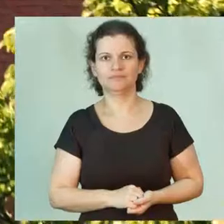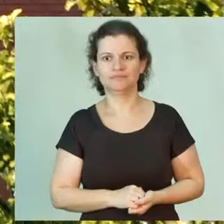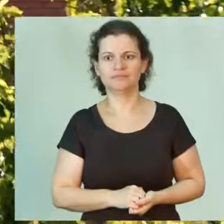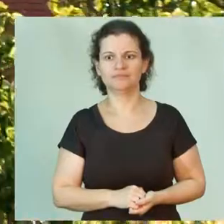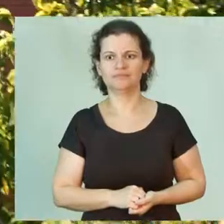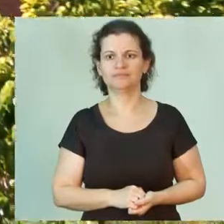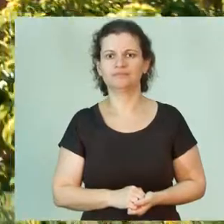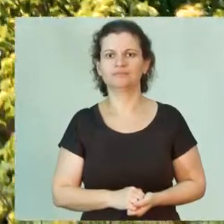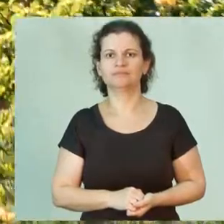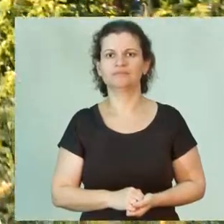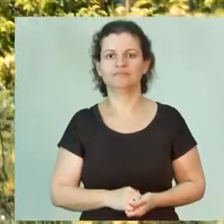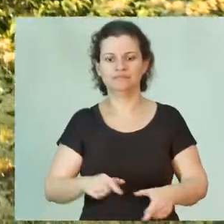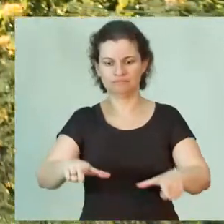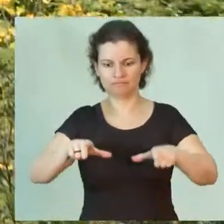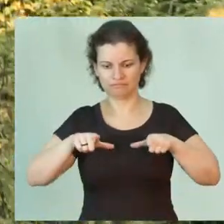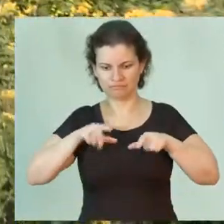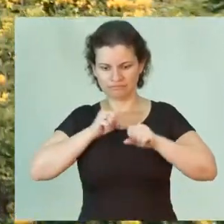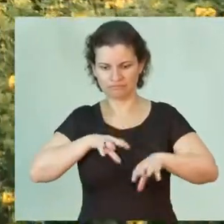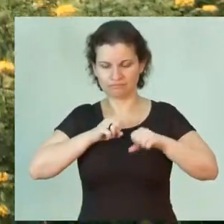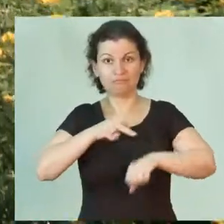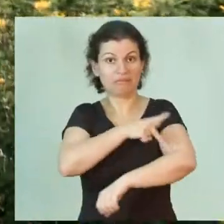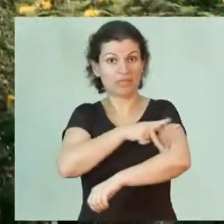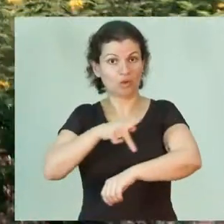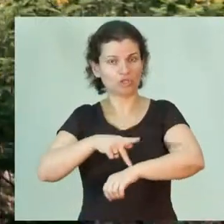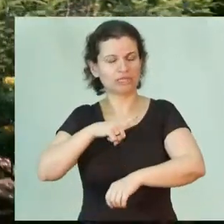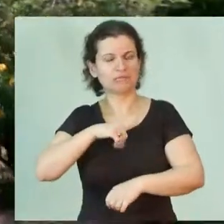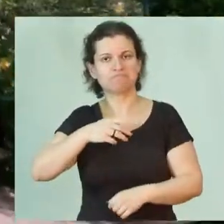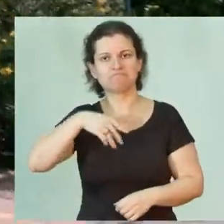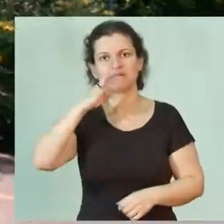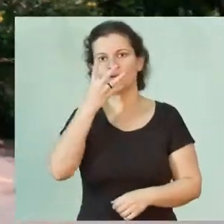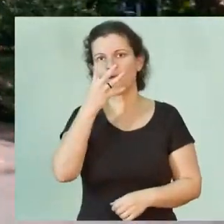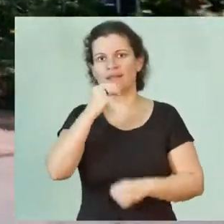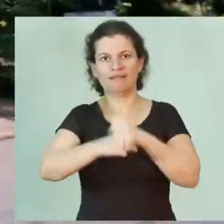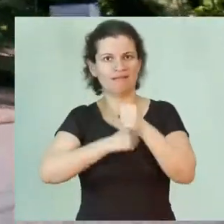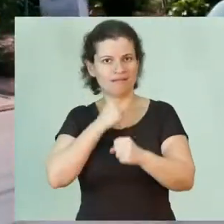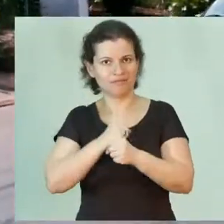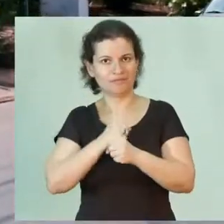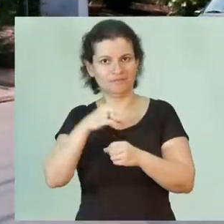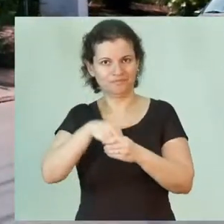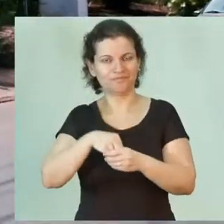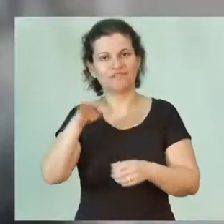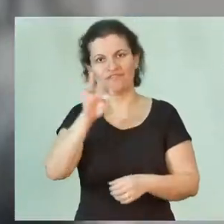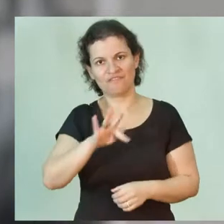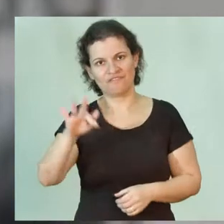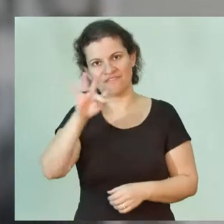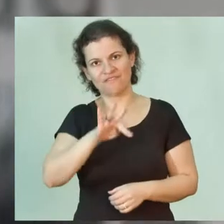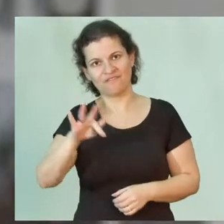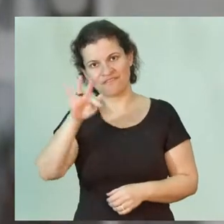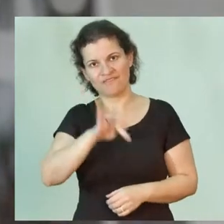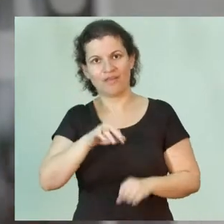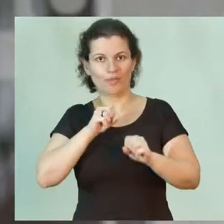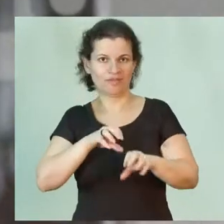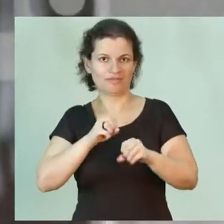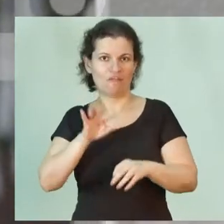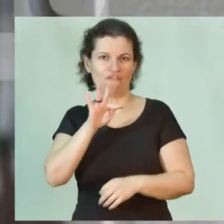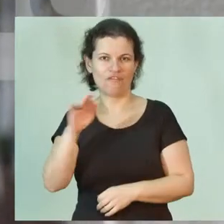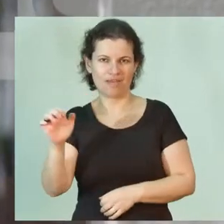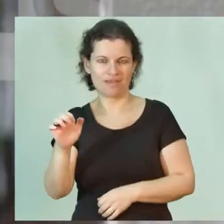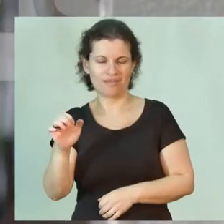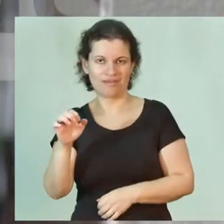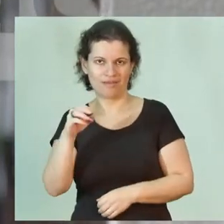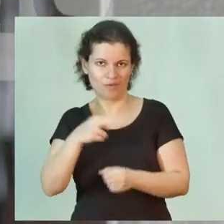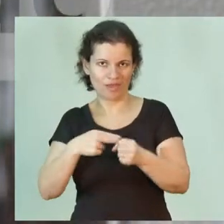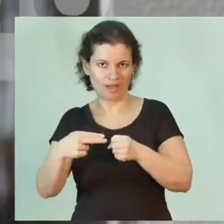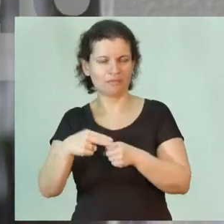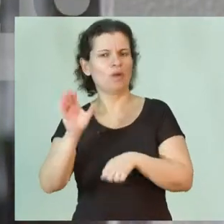A Licenciatura em Pedagogia existe há mais de 40 anos na Faculdade de Educação aqui da Unicamp. É um curso